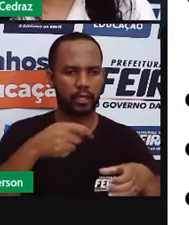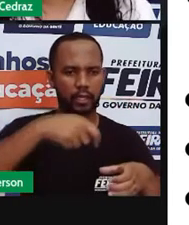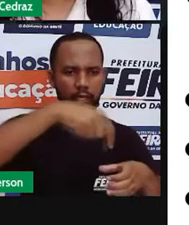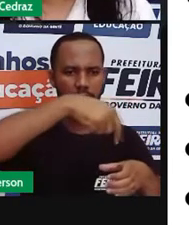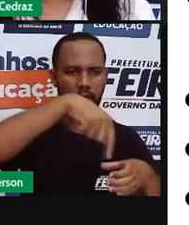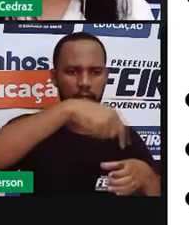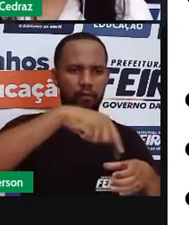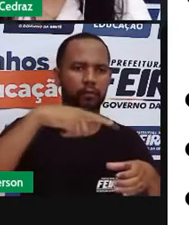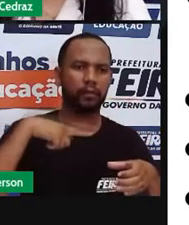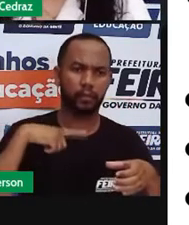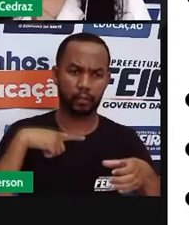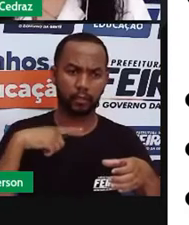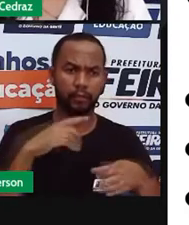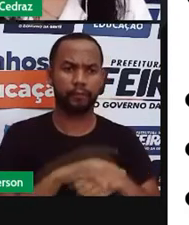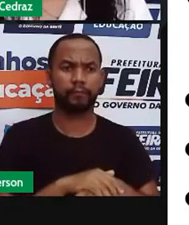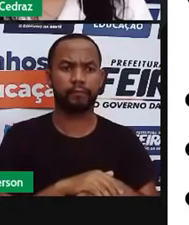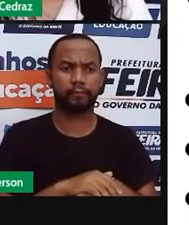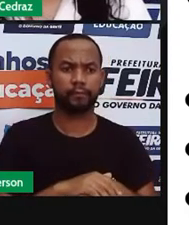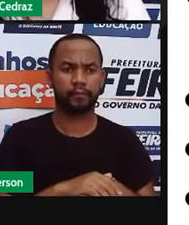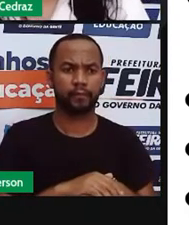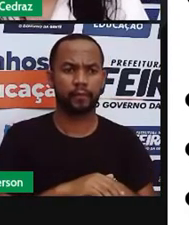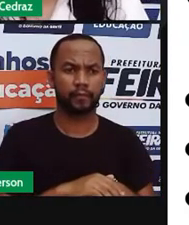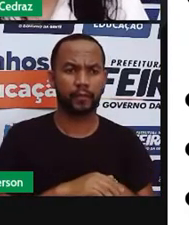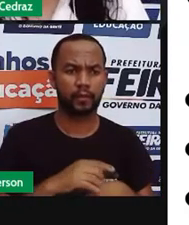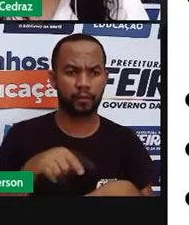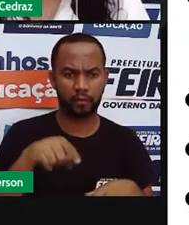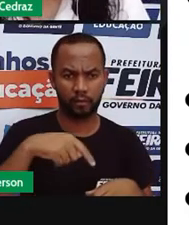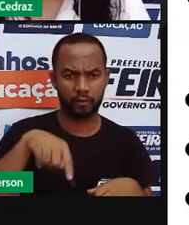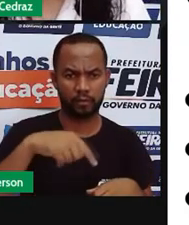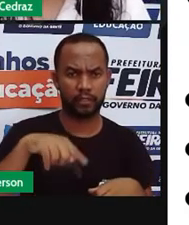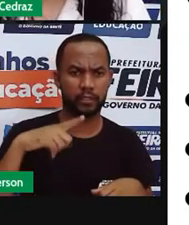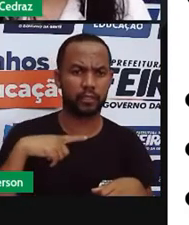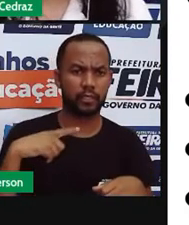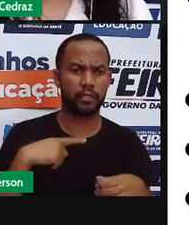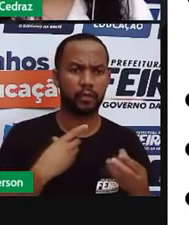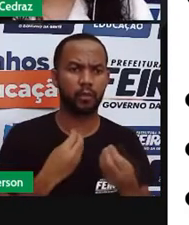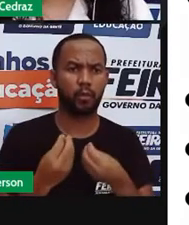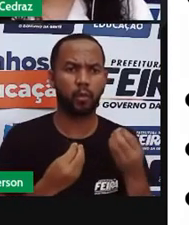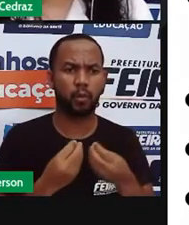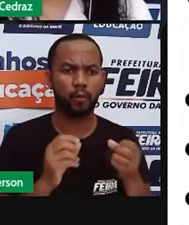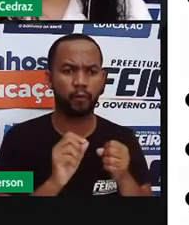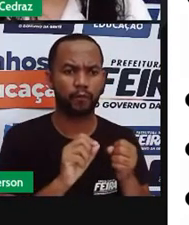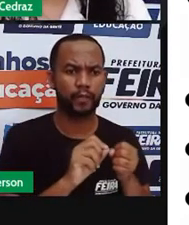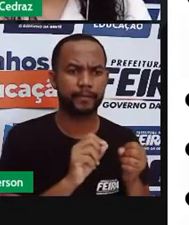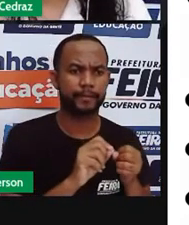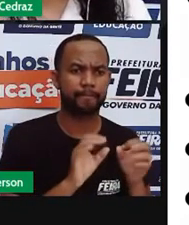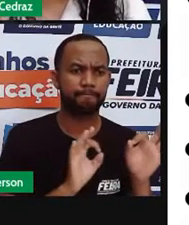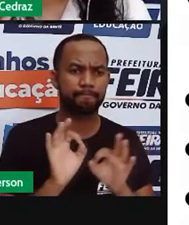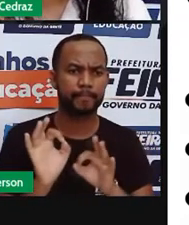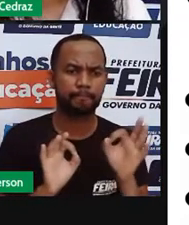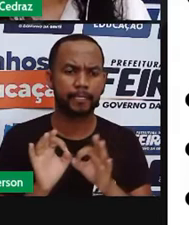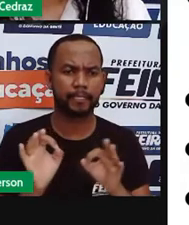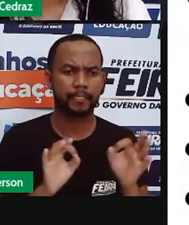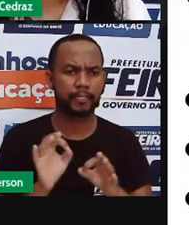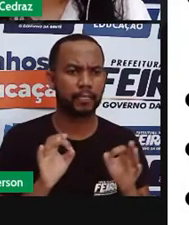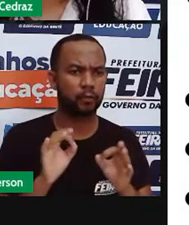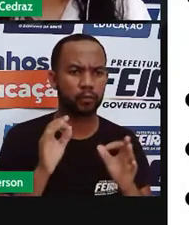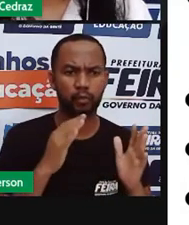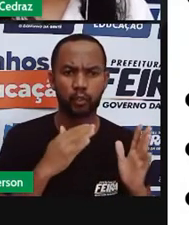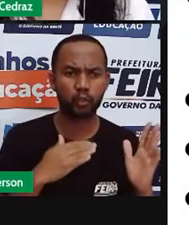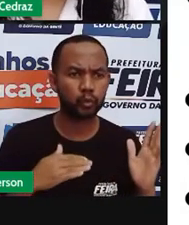nossa receita. E aqui nós ainda temos os ingredientes. Ali estão todos os